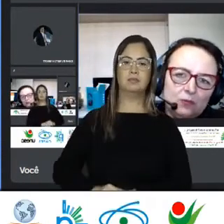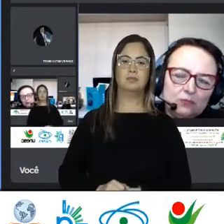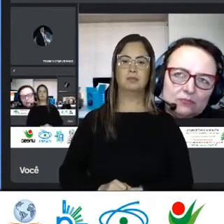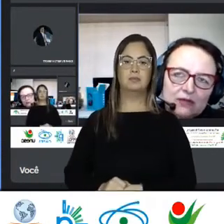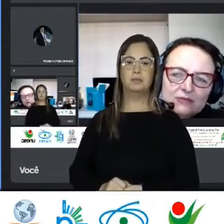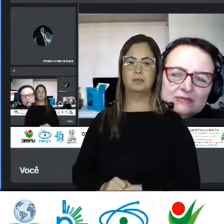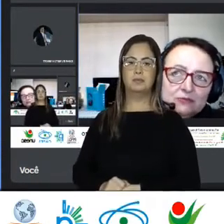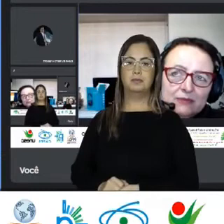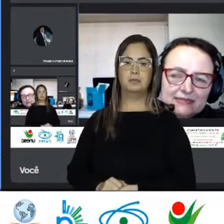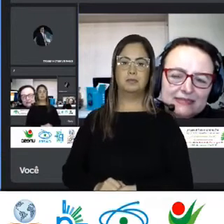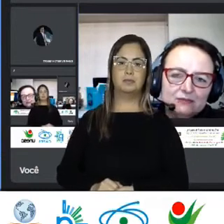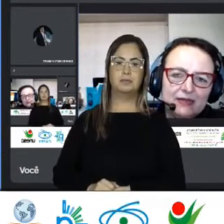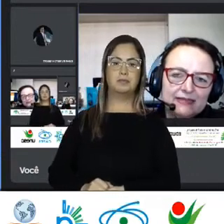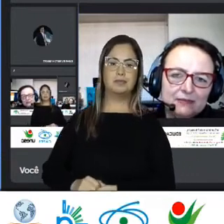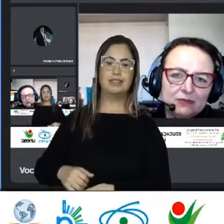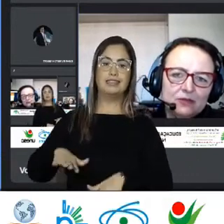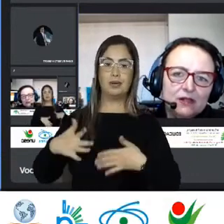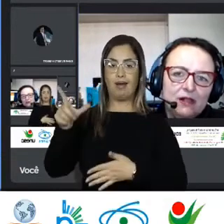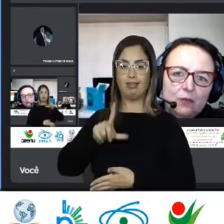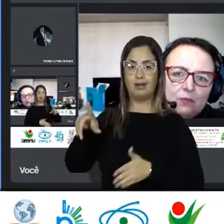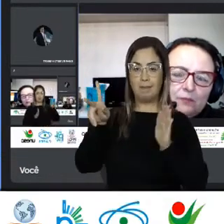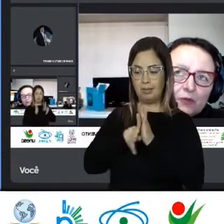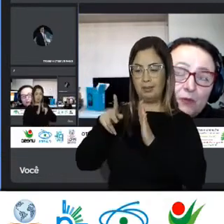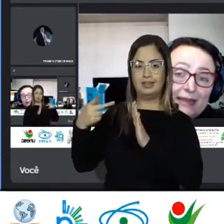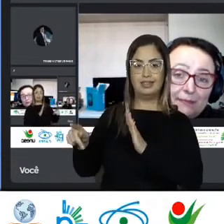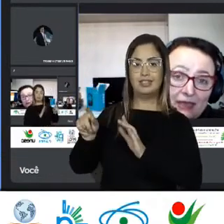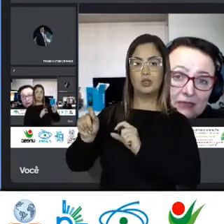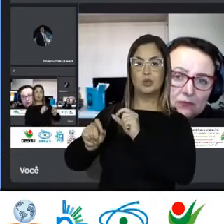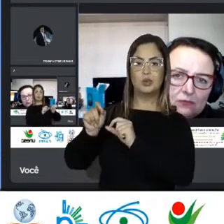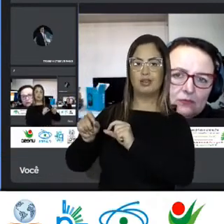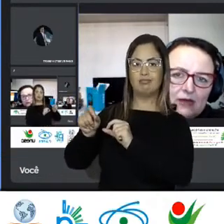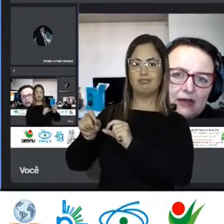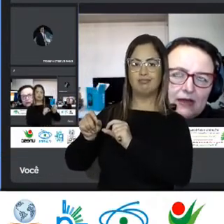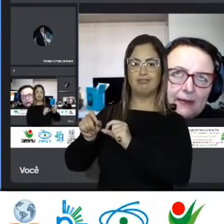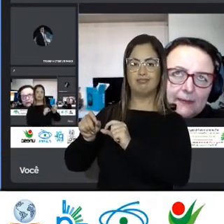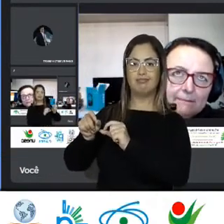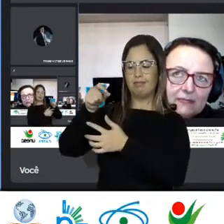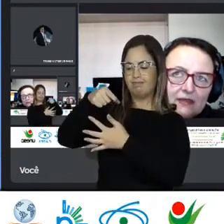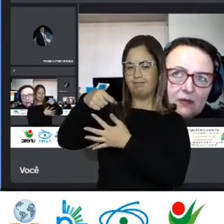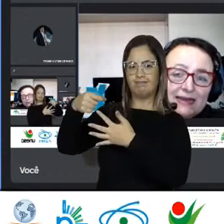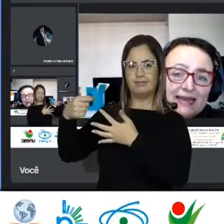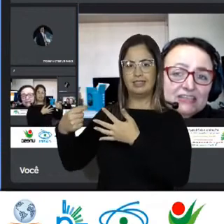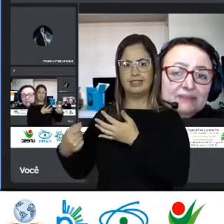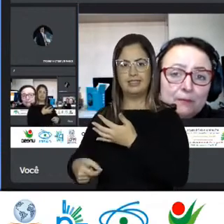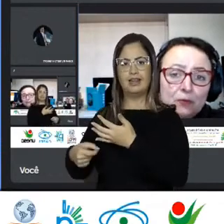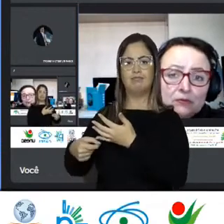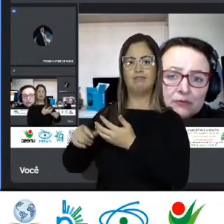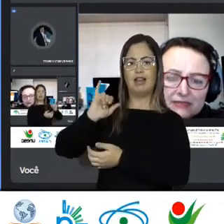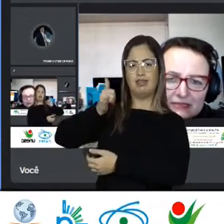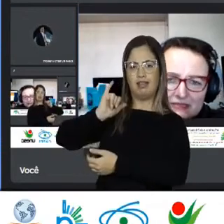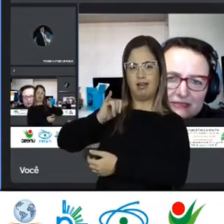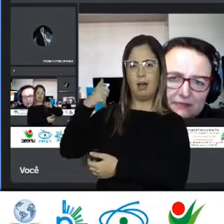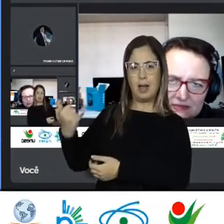também Uma coisa Essa literatura É também Um elemento Uma narrativa